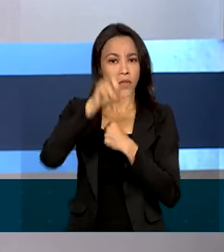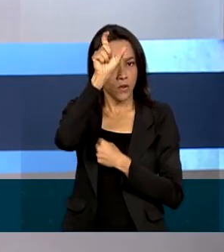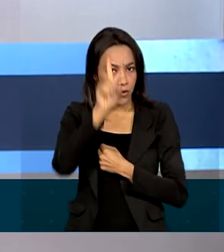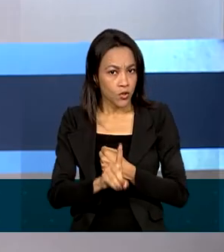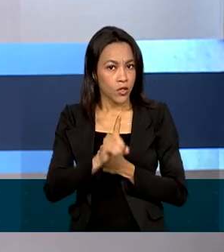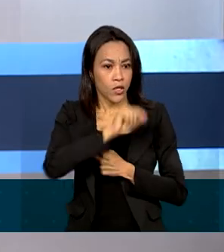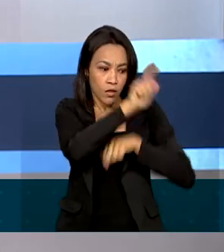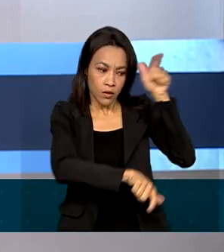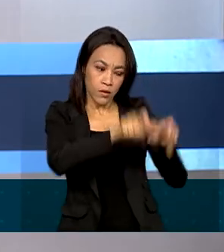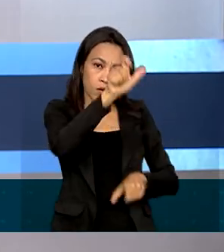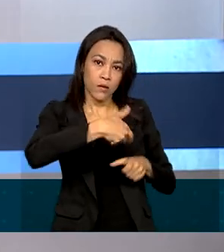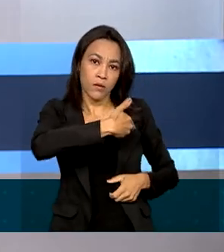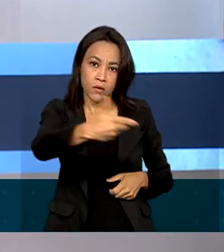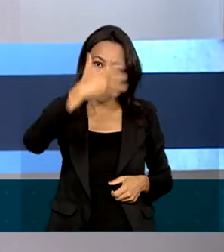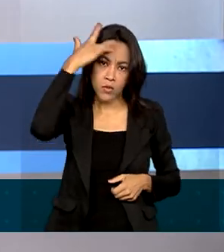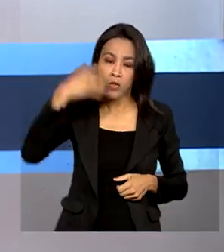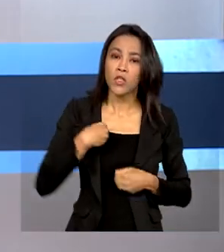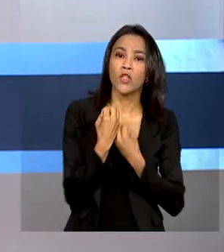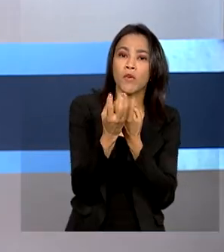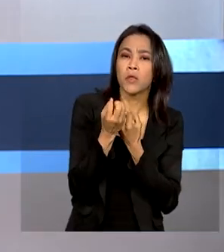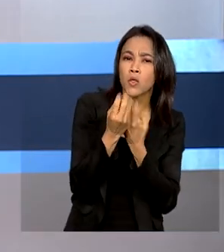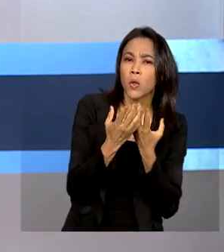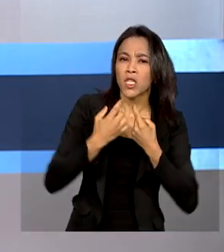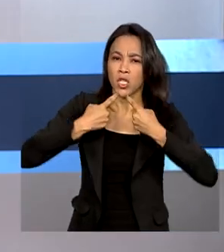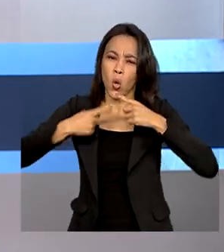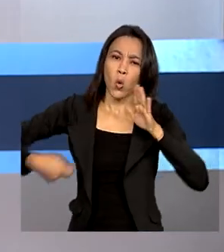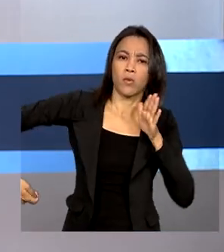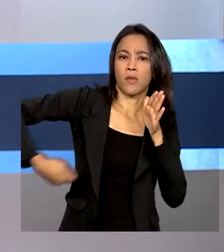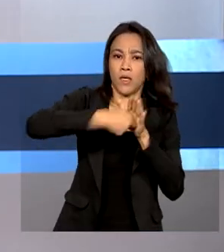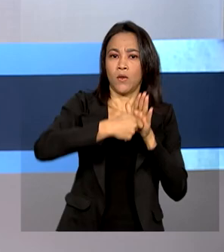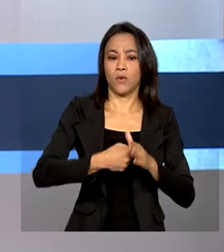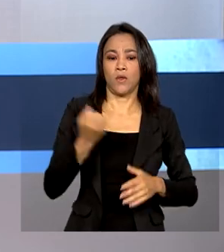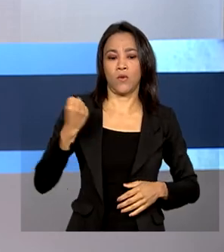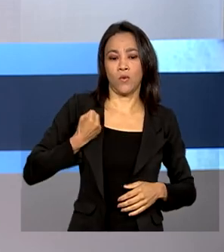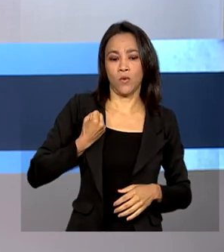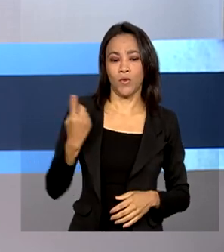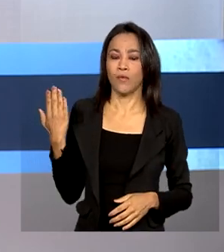Para informações ou denúncia, o número da agência é 166.